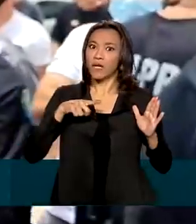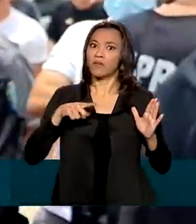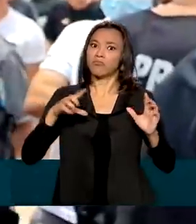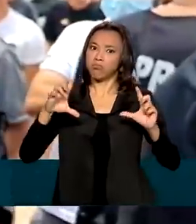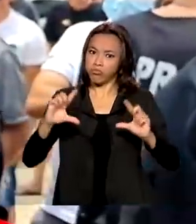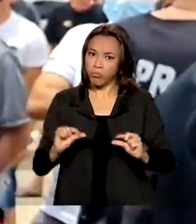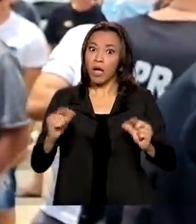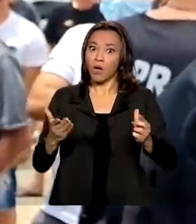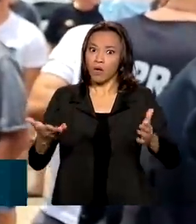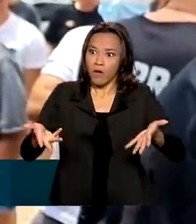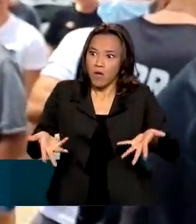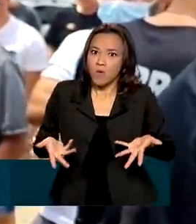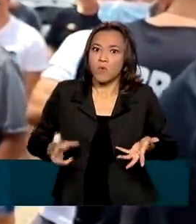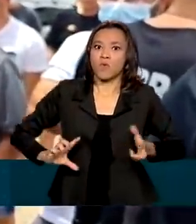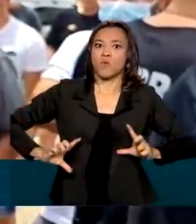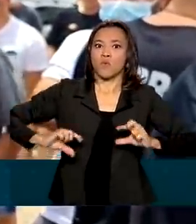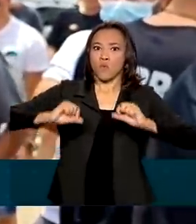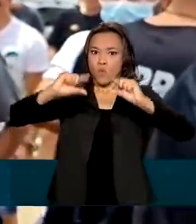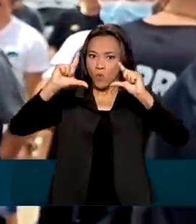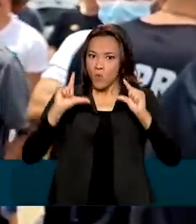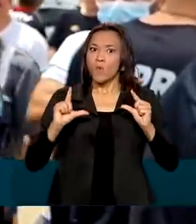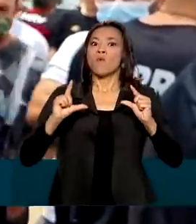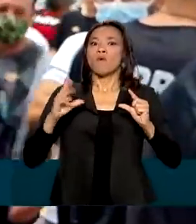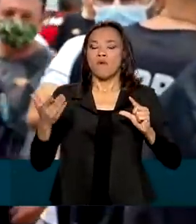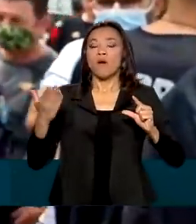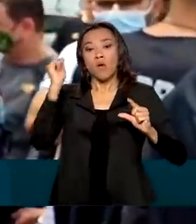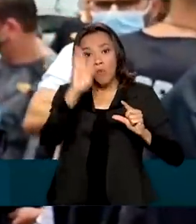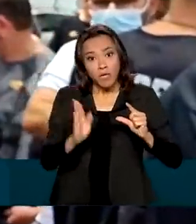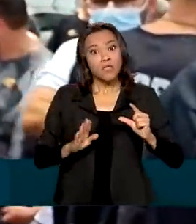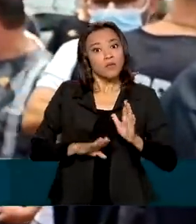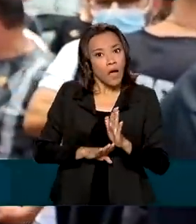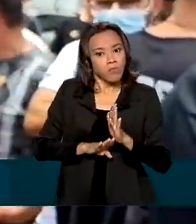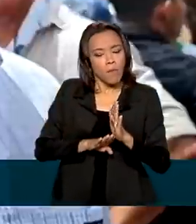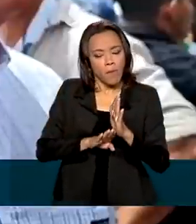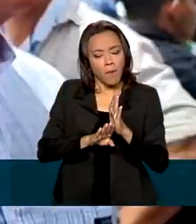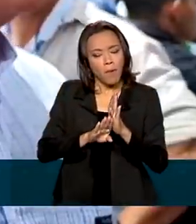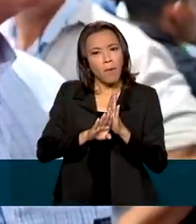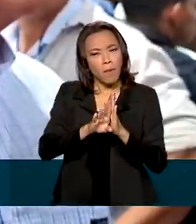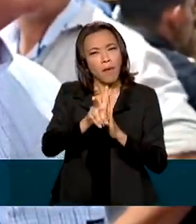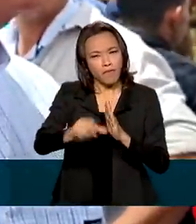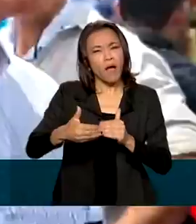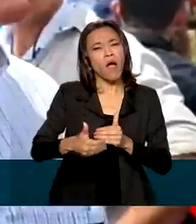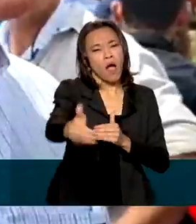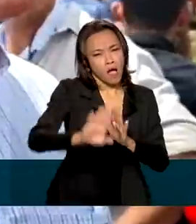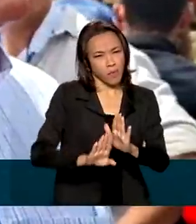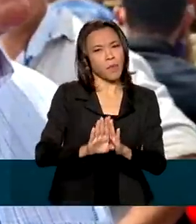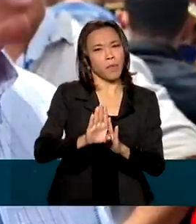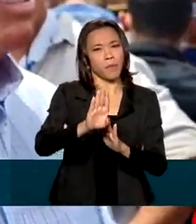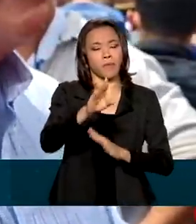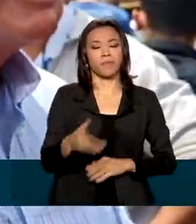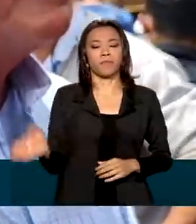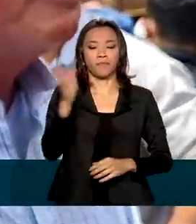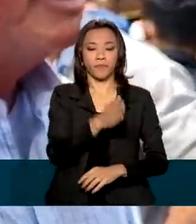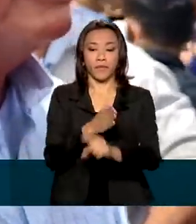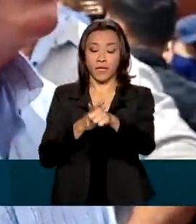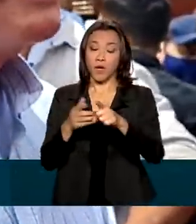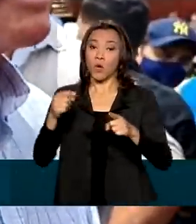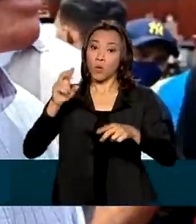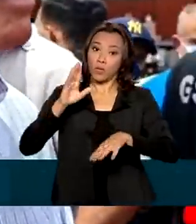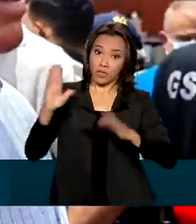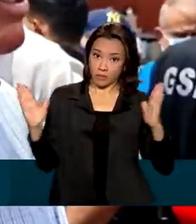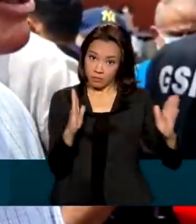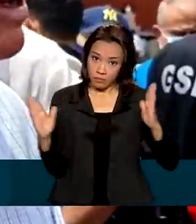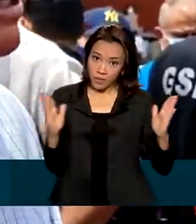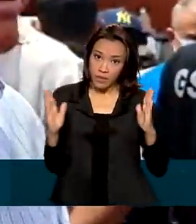crescimento. Então o Brasil está crescendo e o Brasil vai crescer. O momento é de superarmos esse momento,